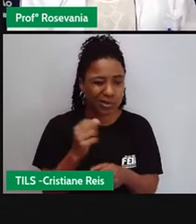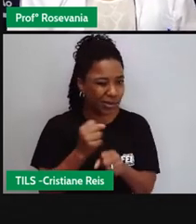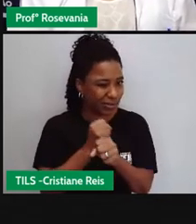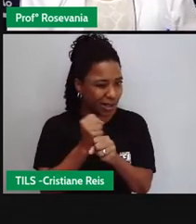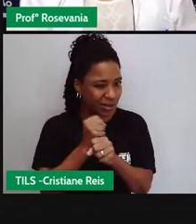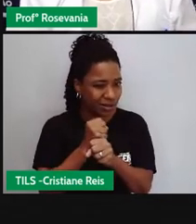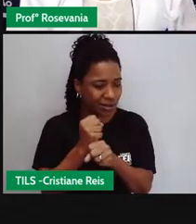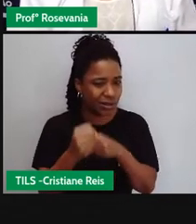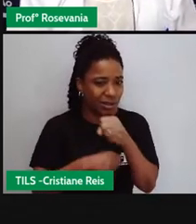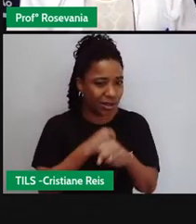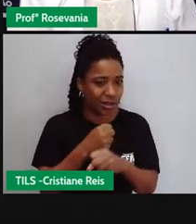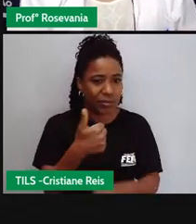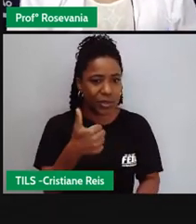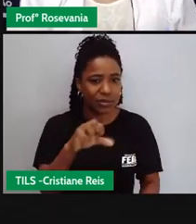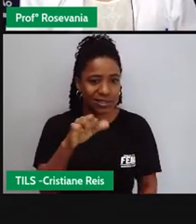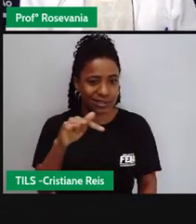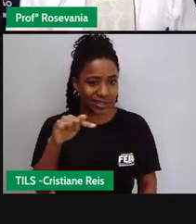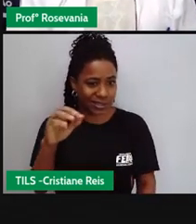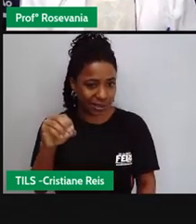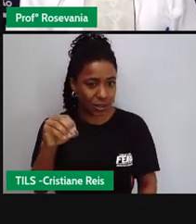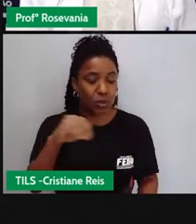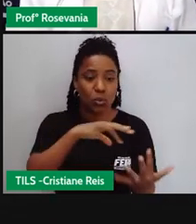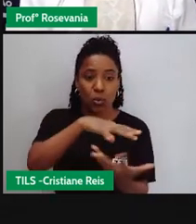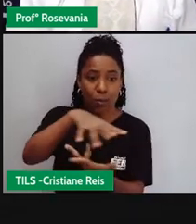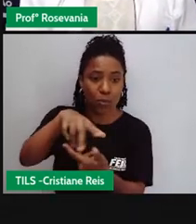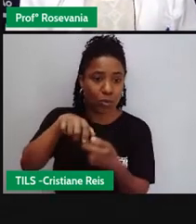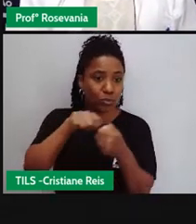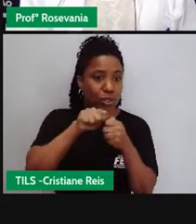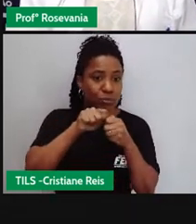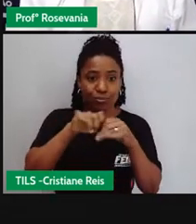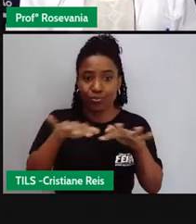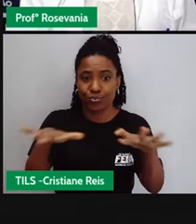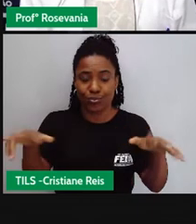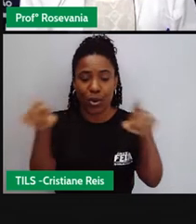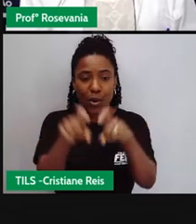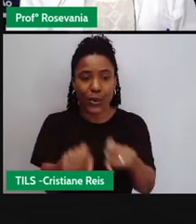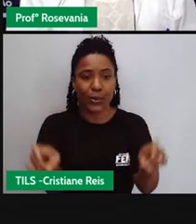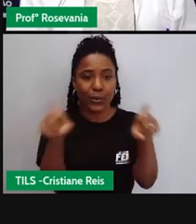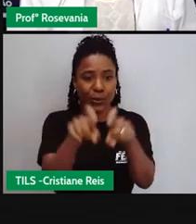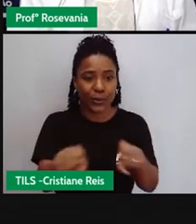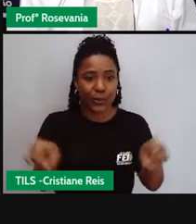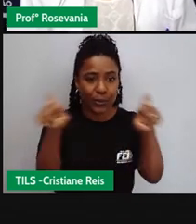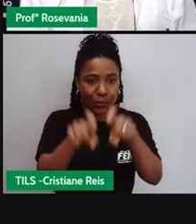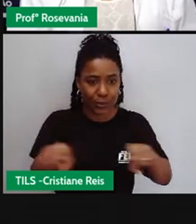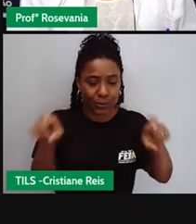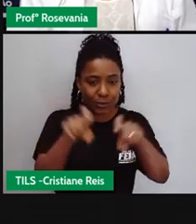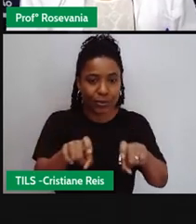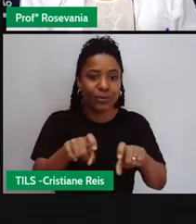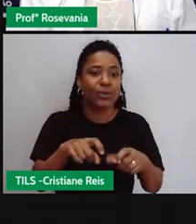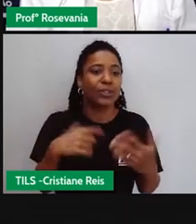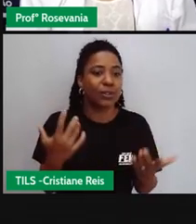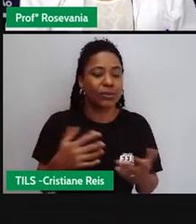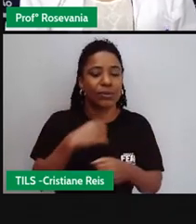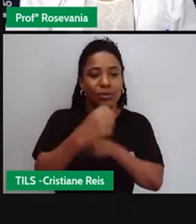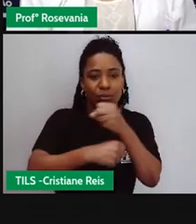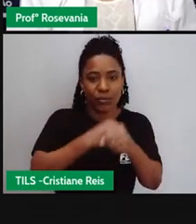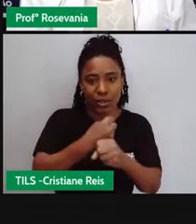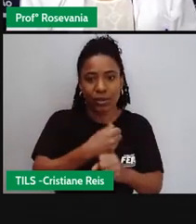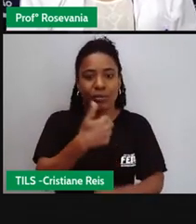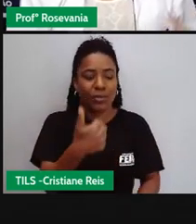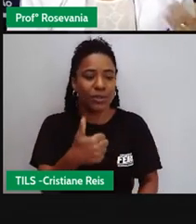em outros cantos do mundo mas estudando mesmo desde 1930 que já tem